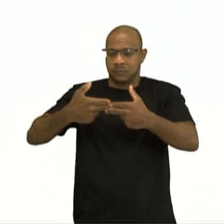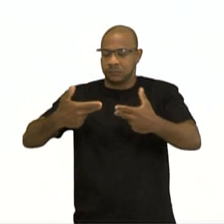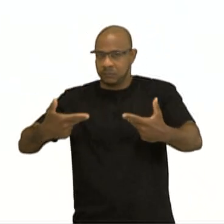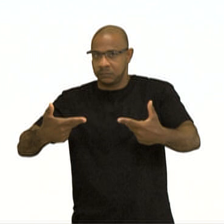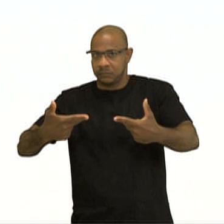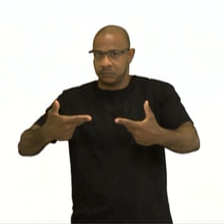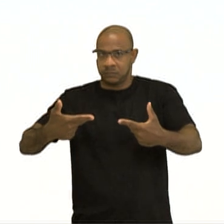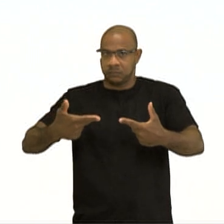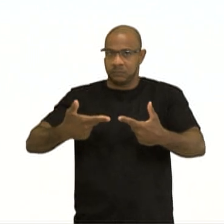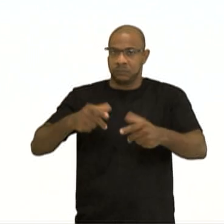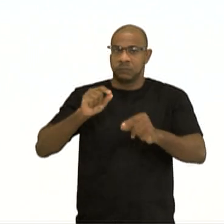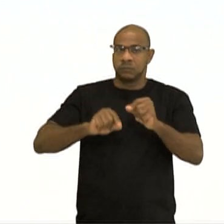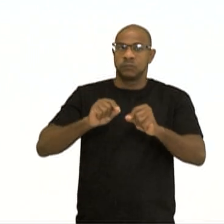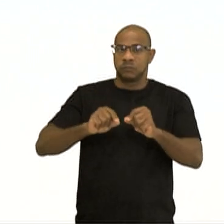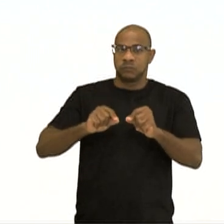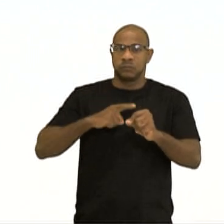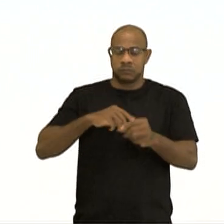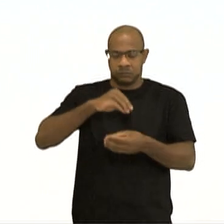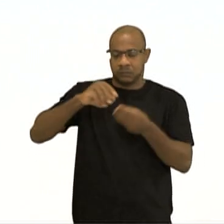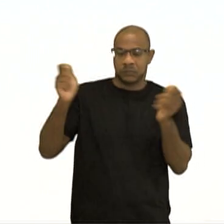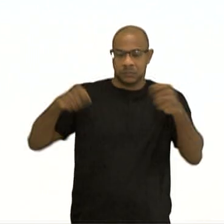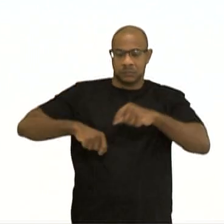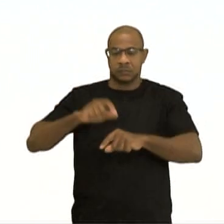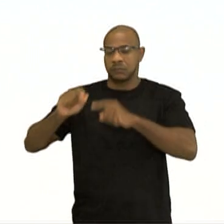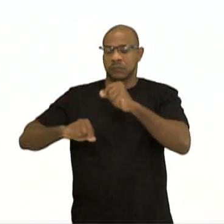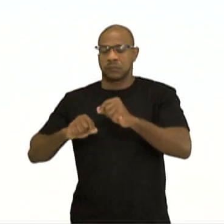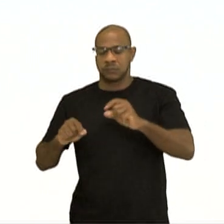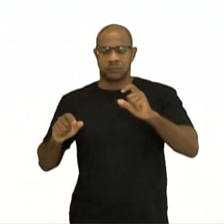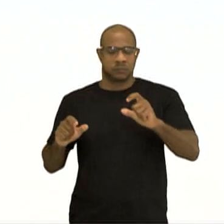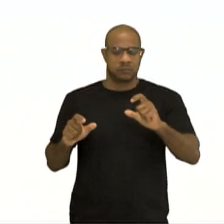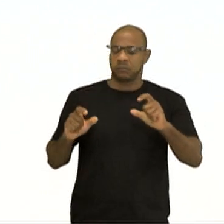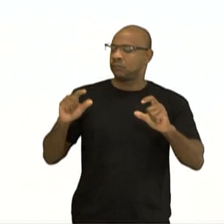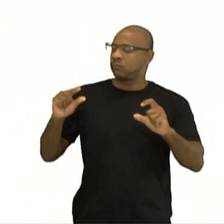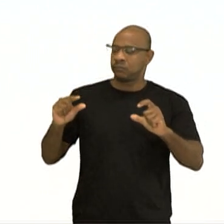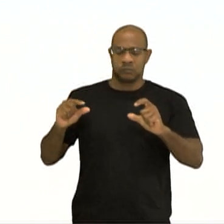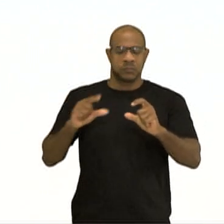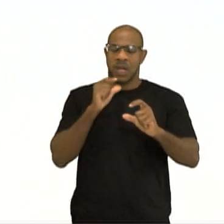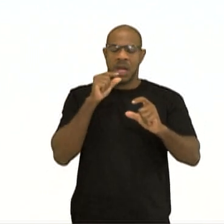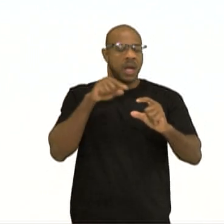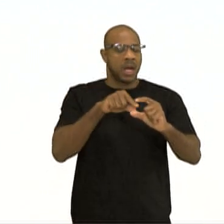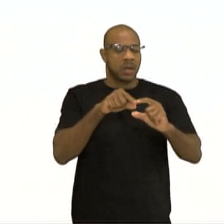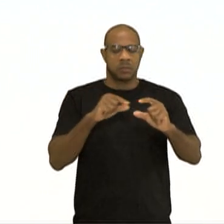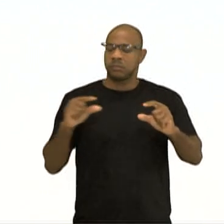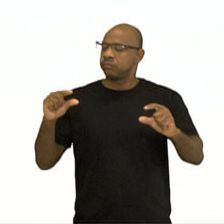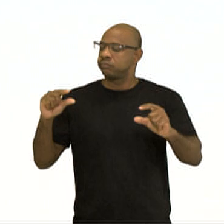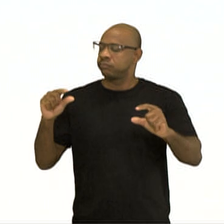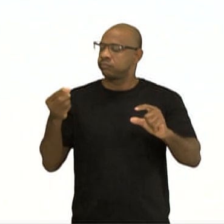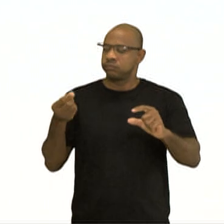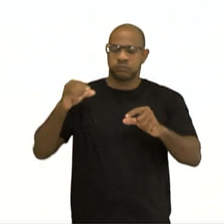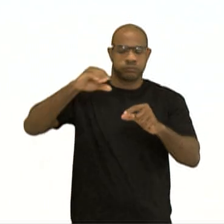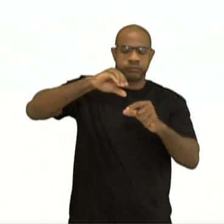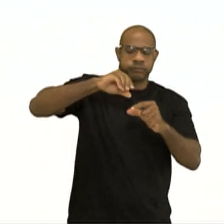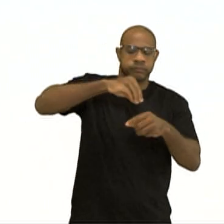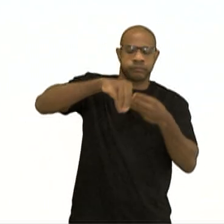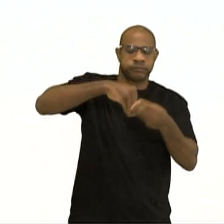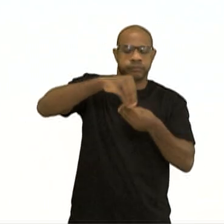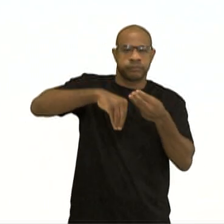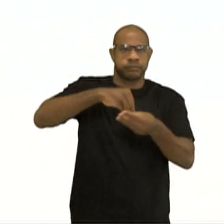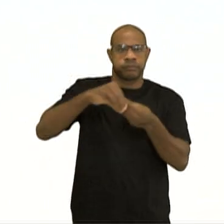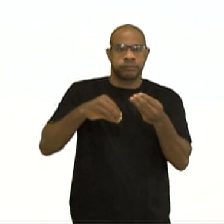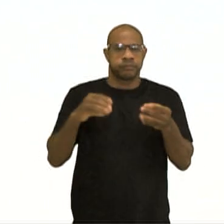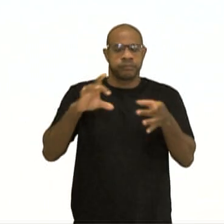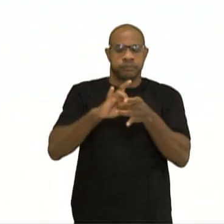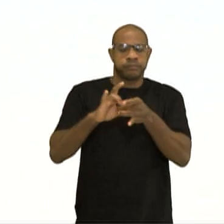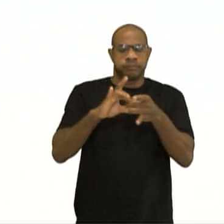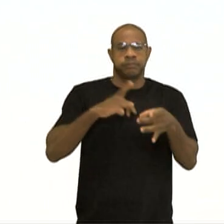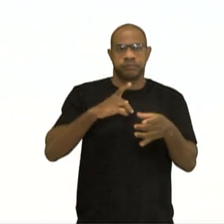soluto dissolver-se no solvente. Então sempre que eu tenho uma solução, eu tenho a união de ao menos um soluto com um